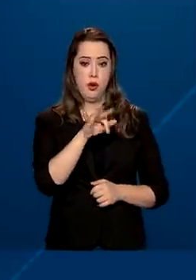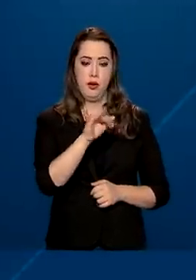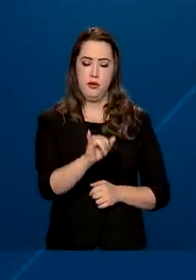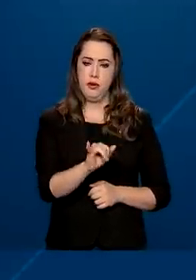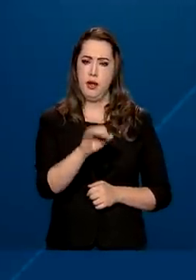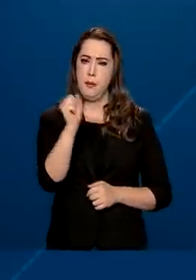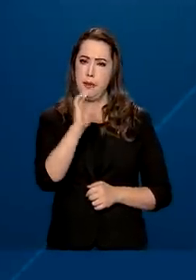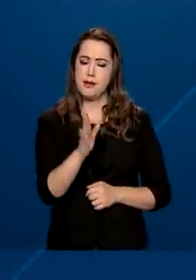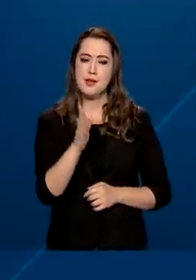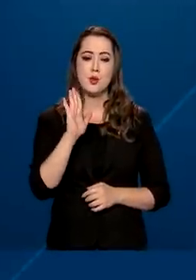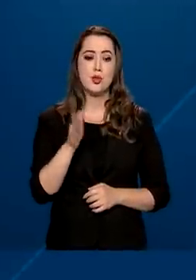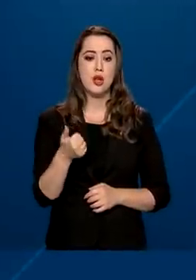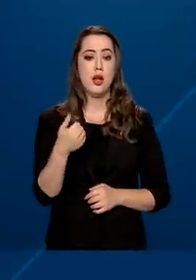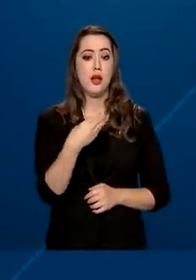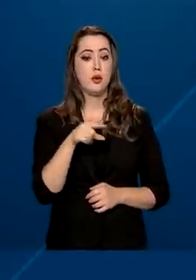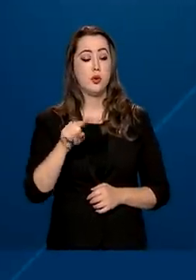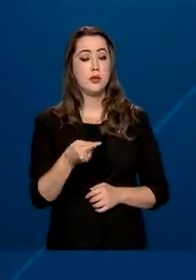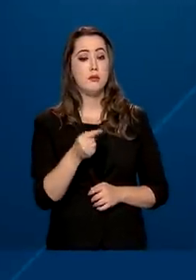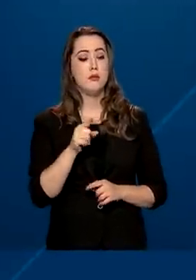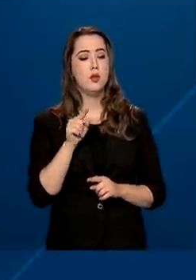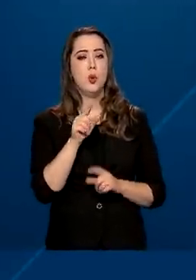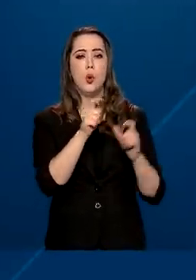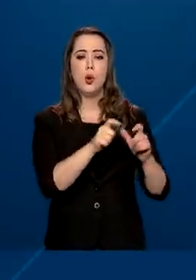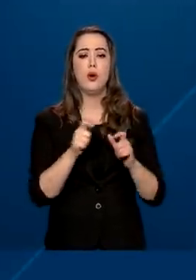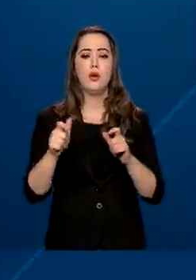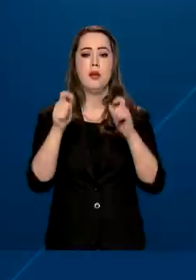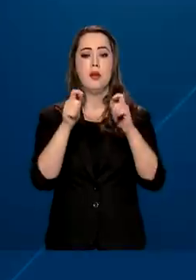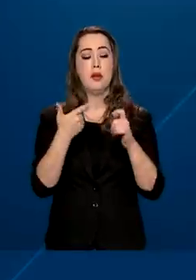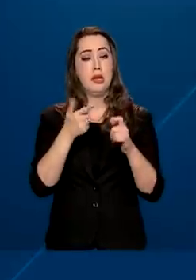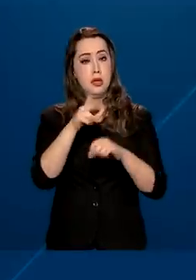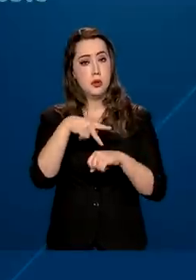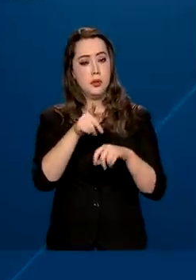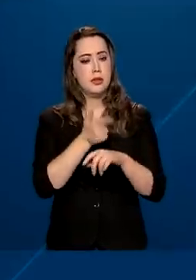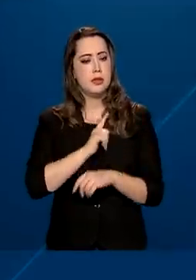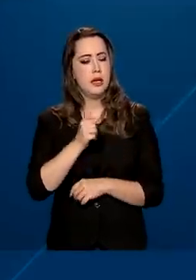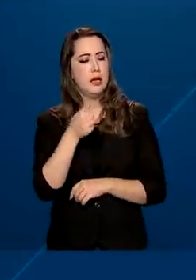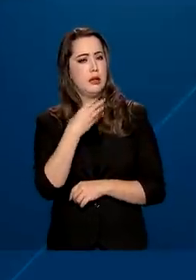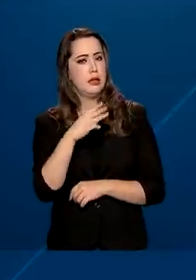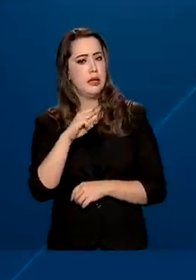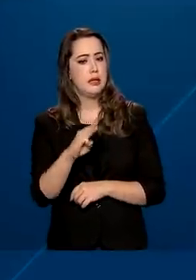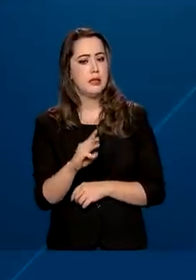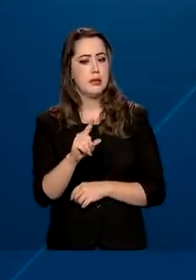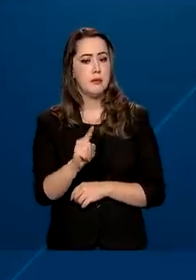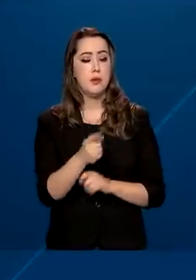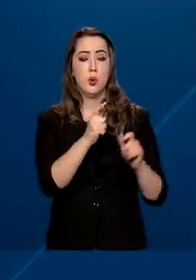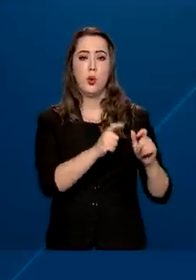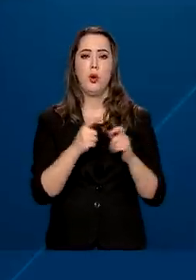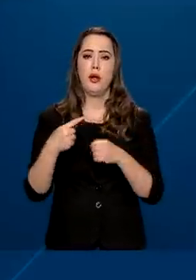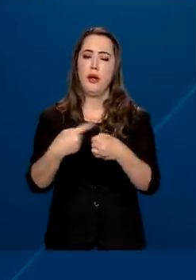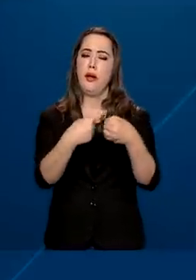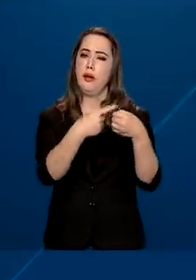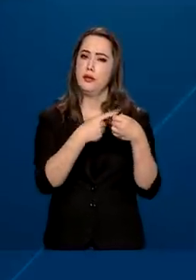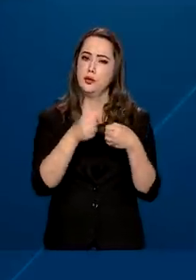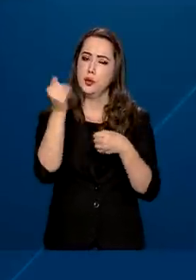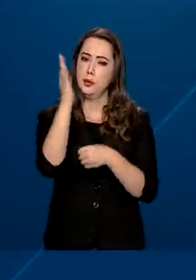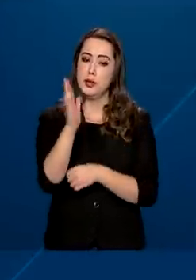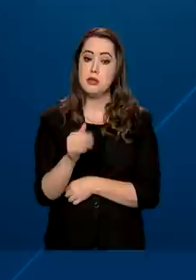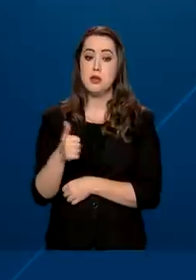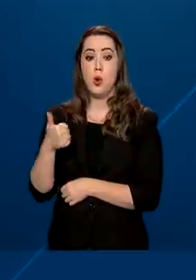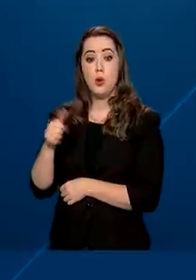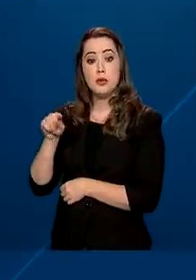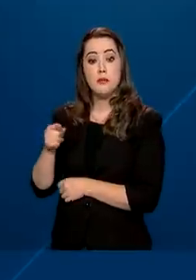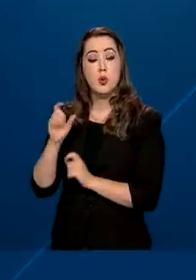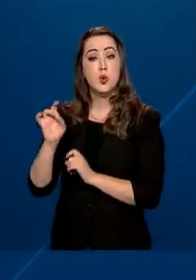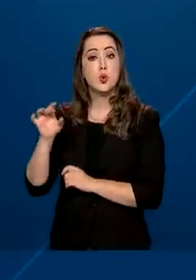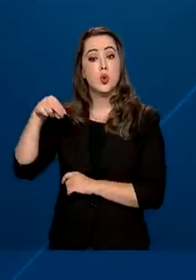pontos de internet no país em 3 mil municípios brasileiros. 11 mil pontos só nas regiões norte e nordeste.